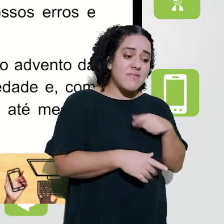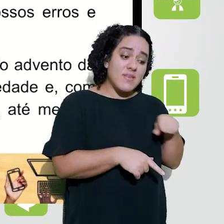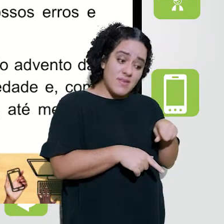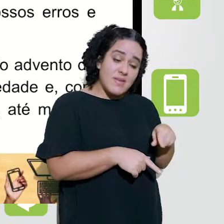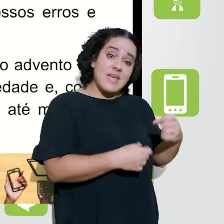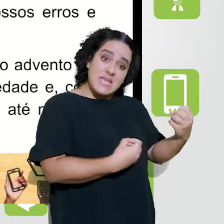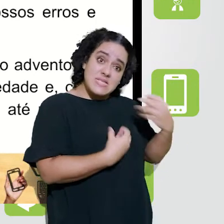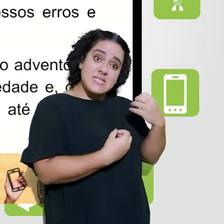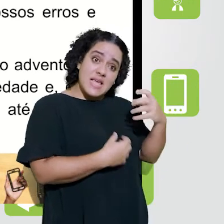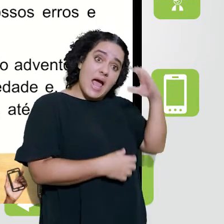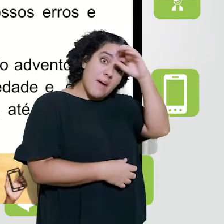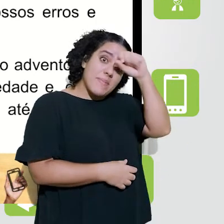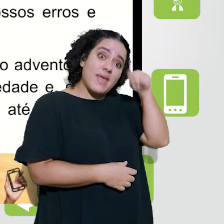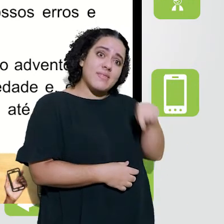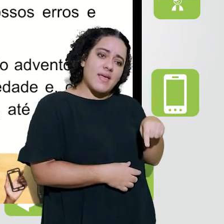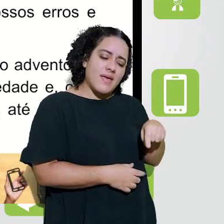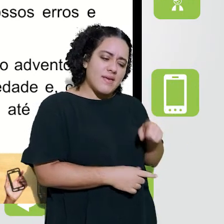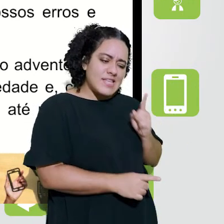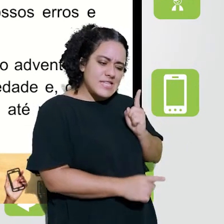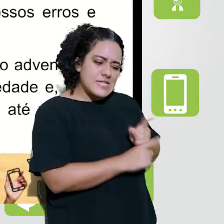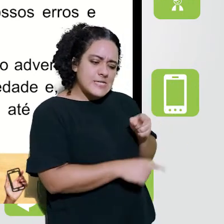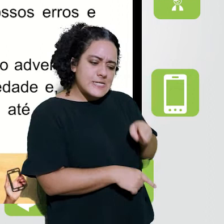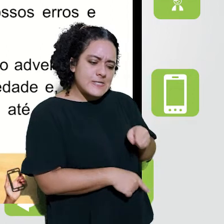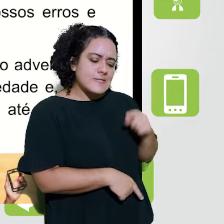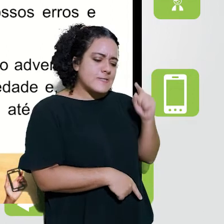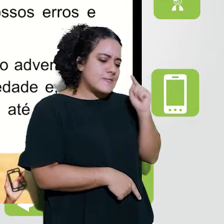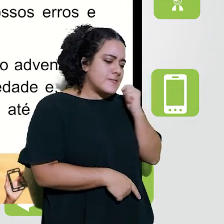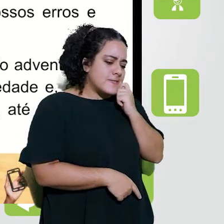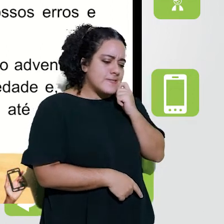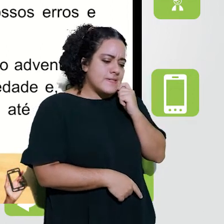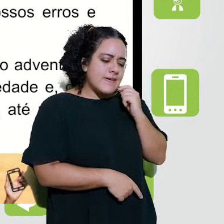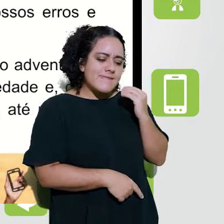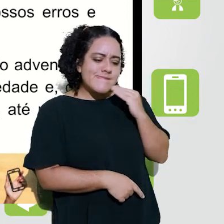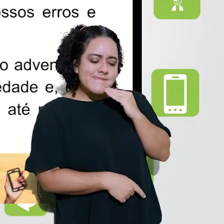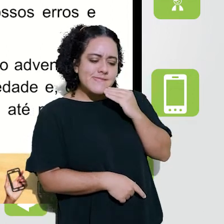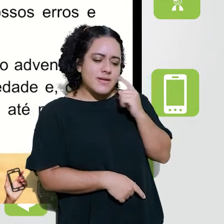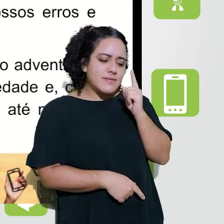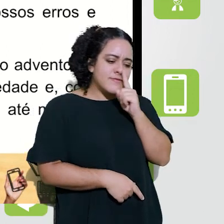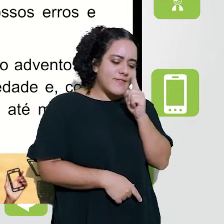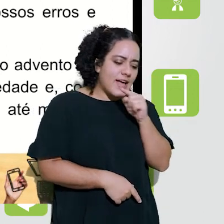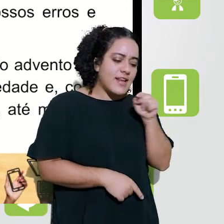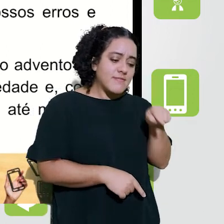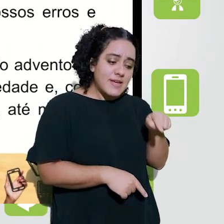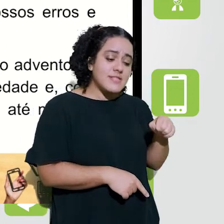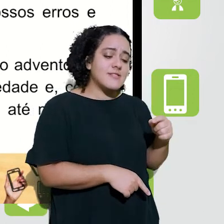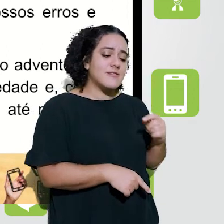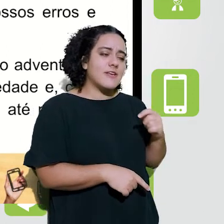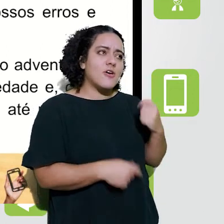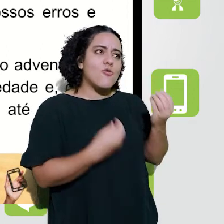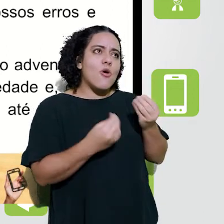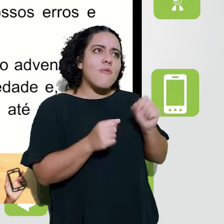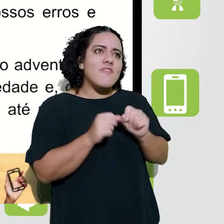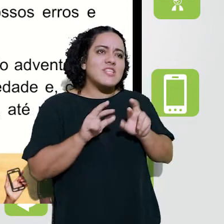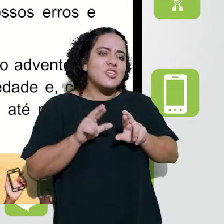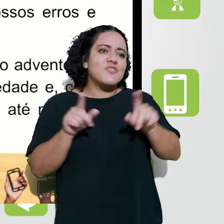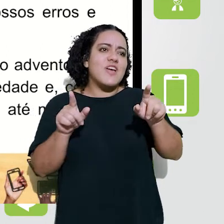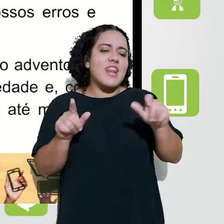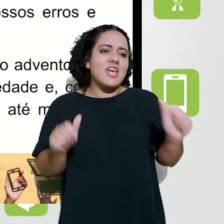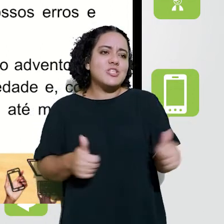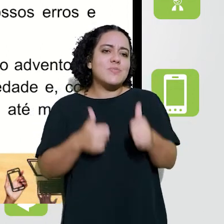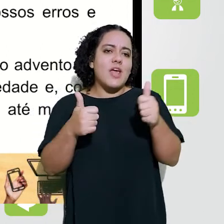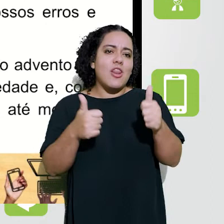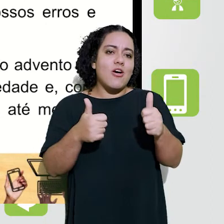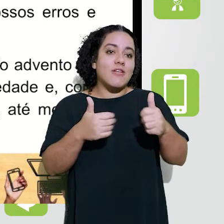nossos erros. O Piaget já diz isso para a gente. Aprender com os nossos erros. Identificar nesses erros fontes de